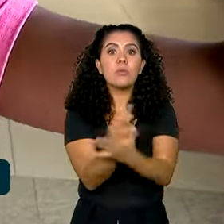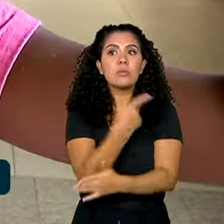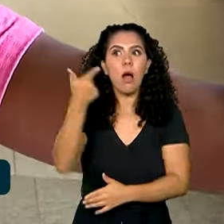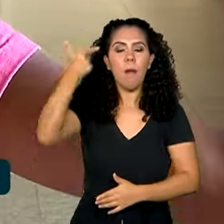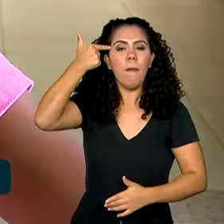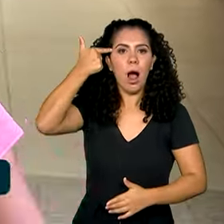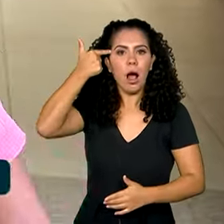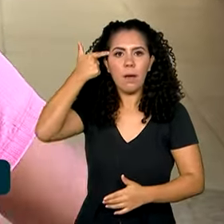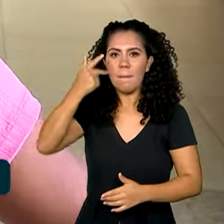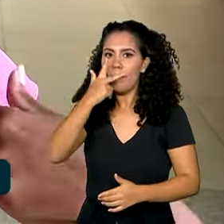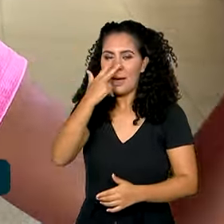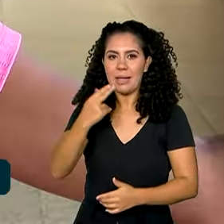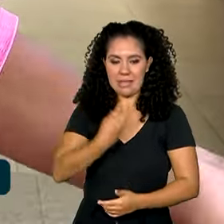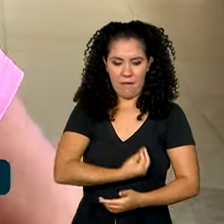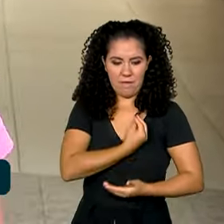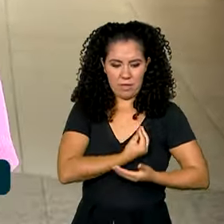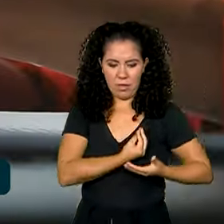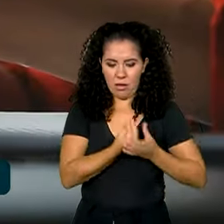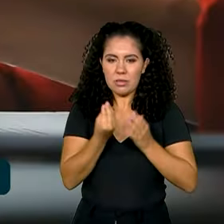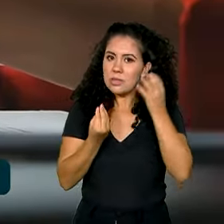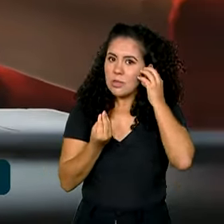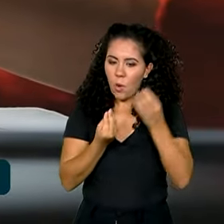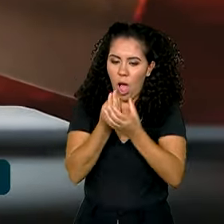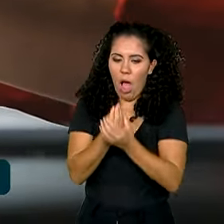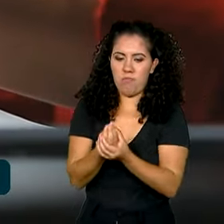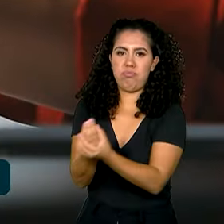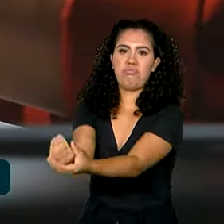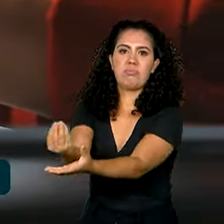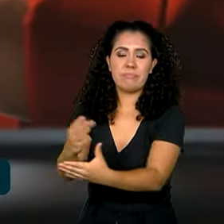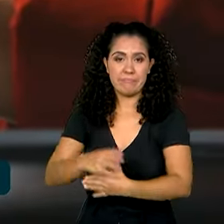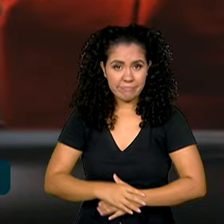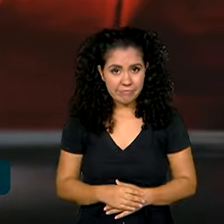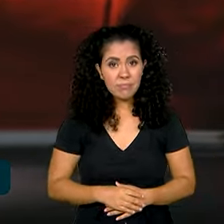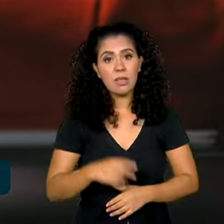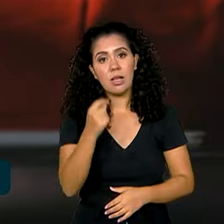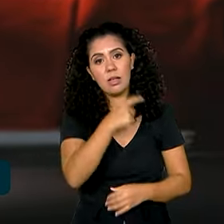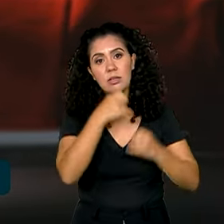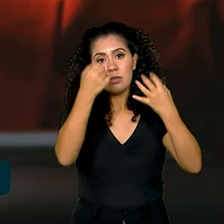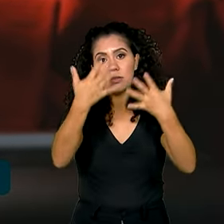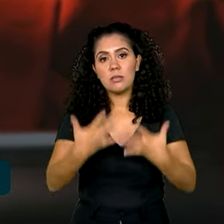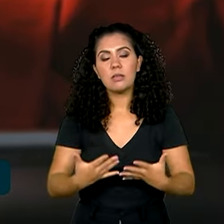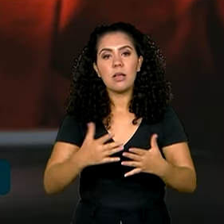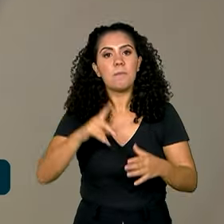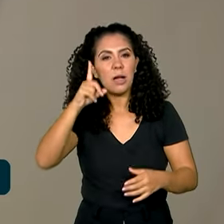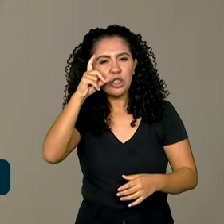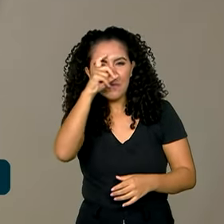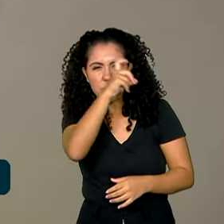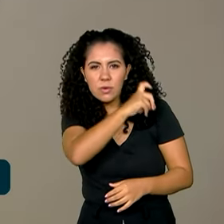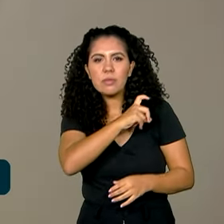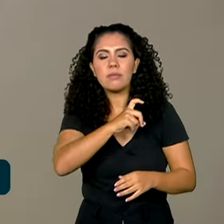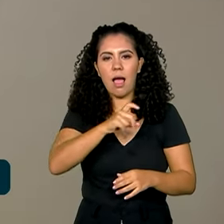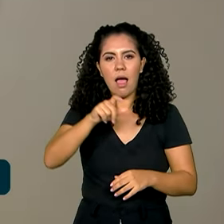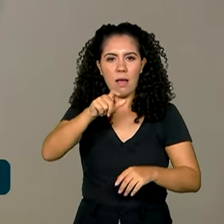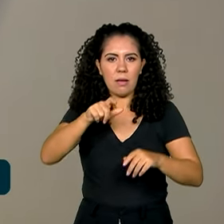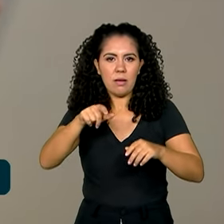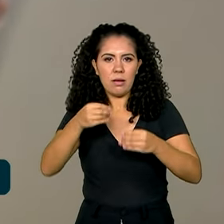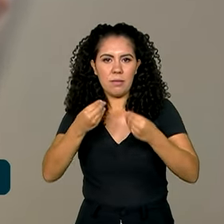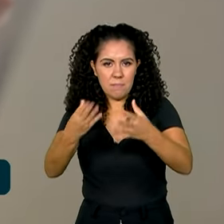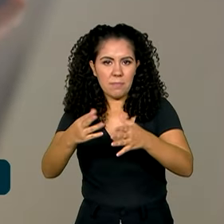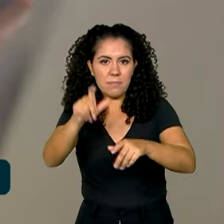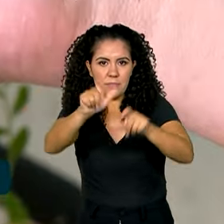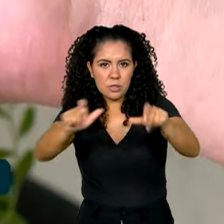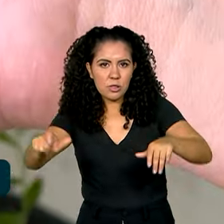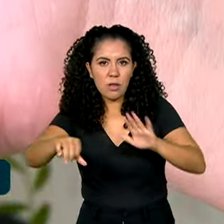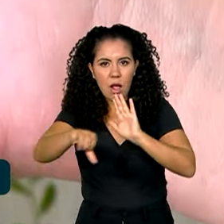nossa vida foi com o celular, a parte da nossa vida. Para dificultar o acesso de criminosos aos aparelhos e a dados pessoais e